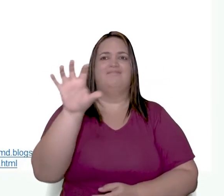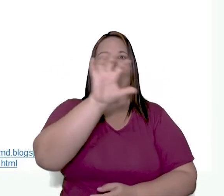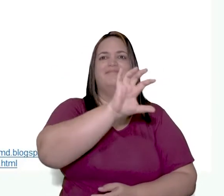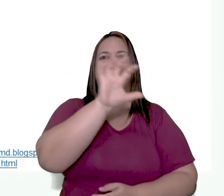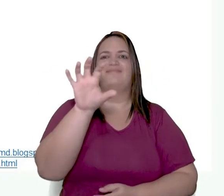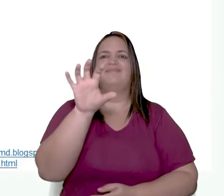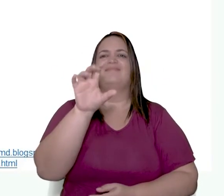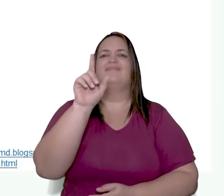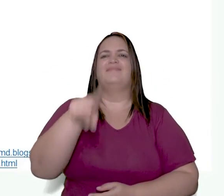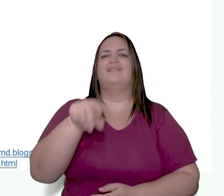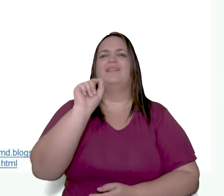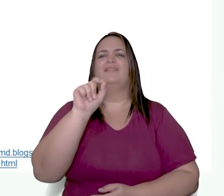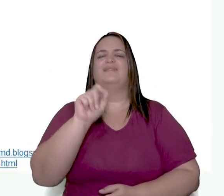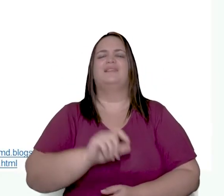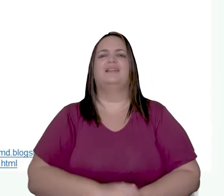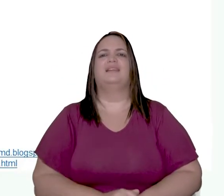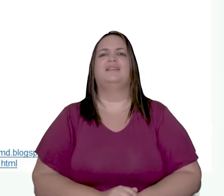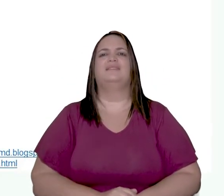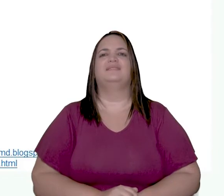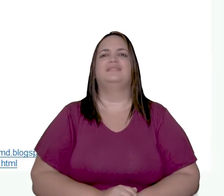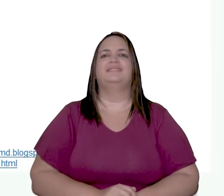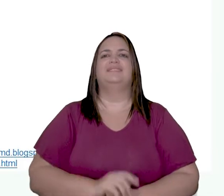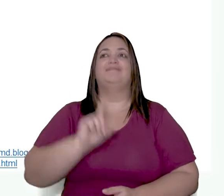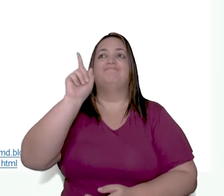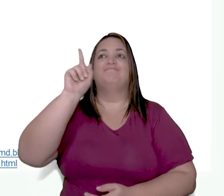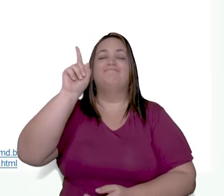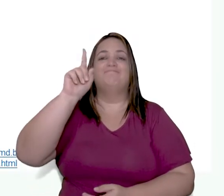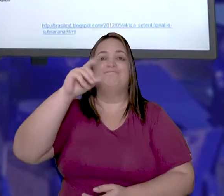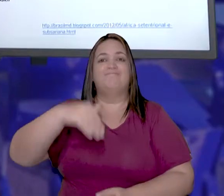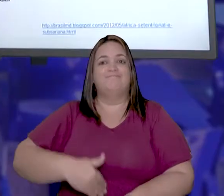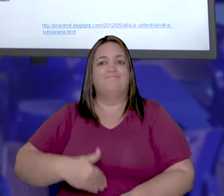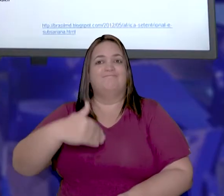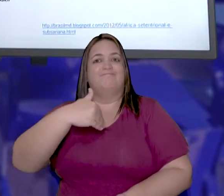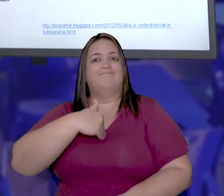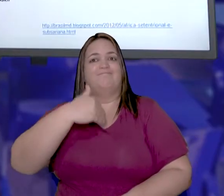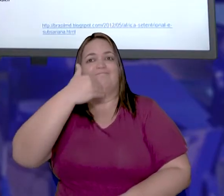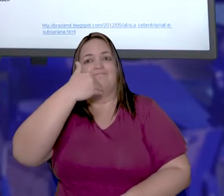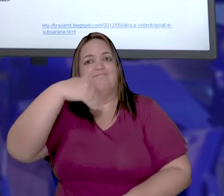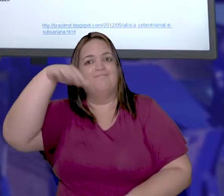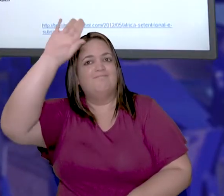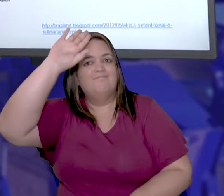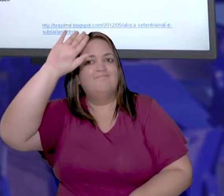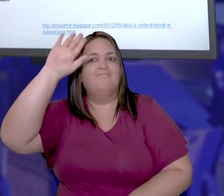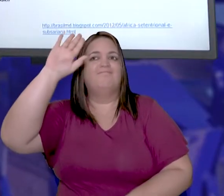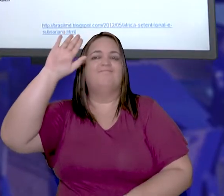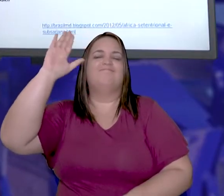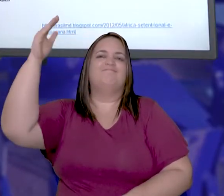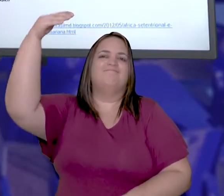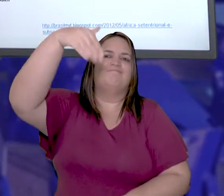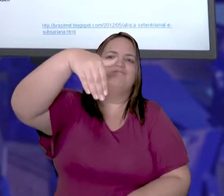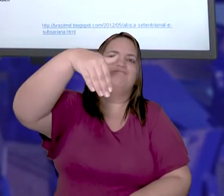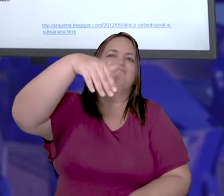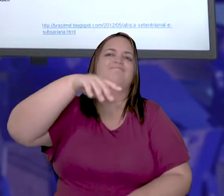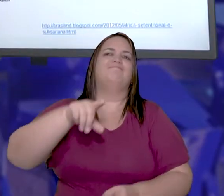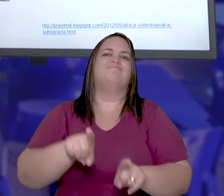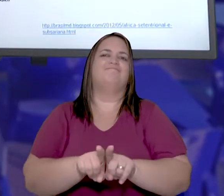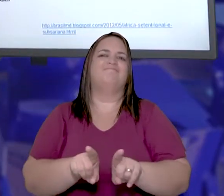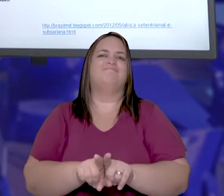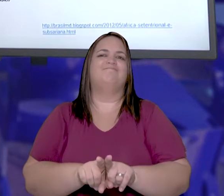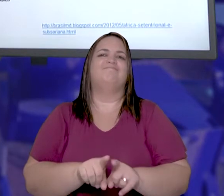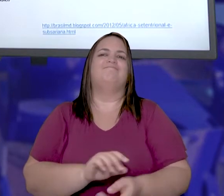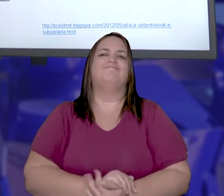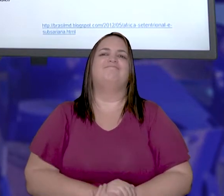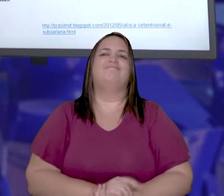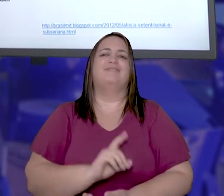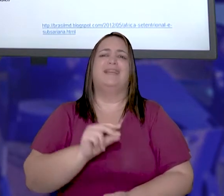África do Norte. Essa parte da África do Norte é justamente a parte que recebeu a